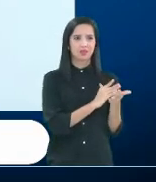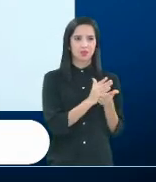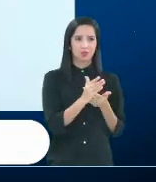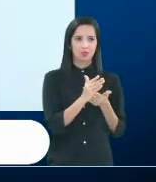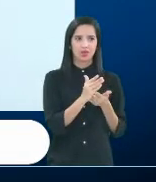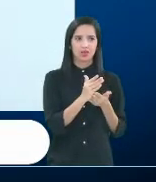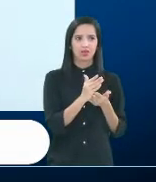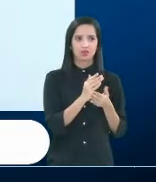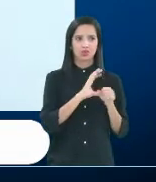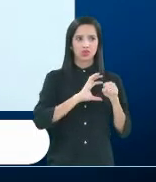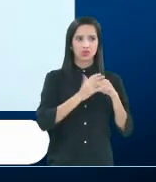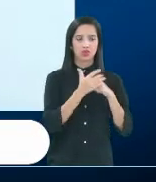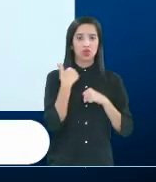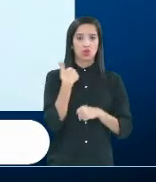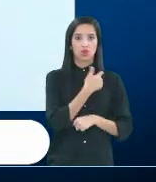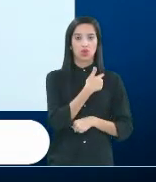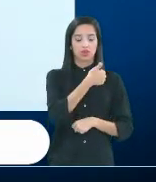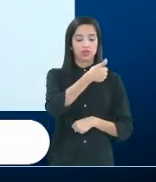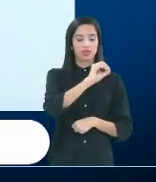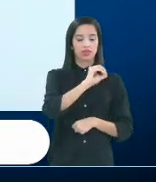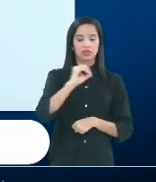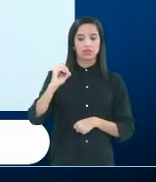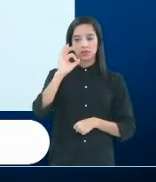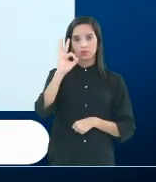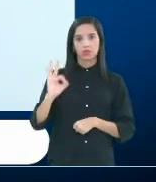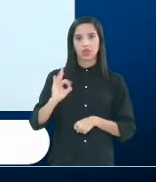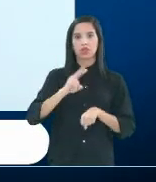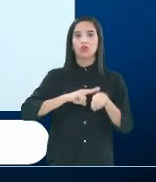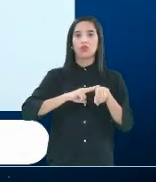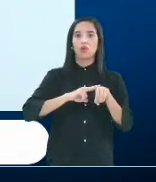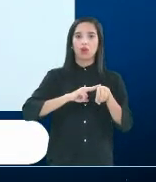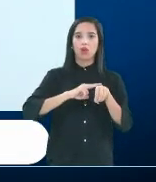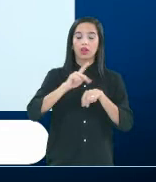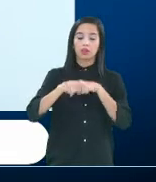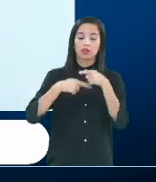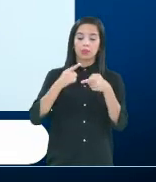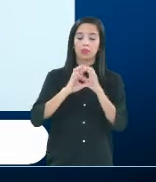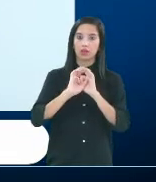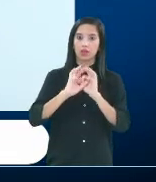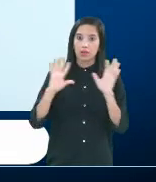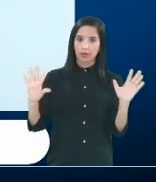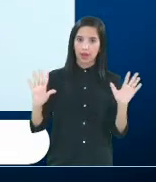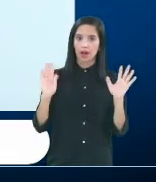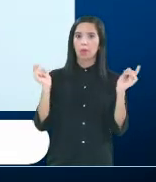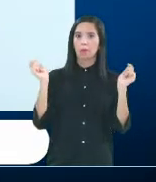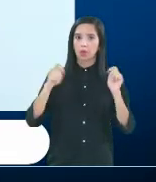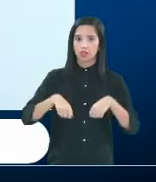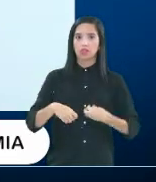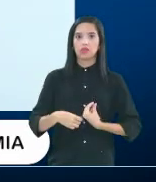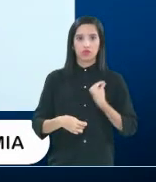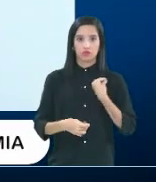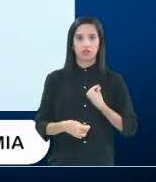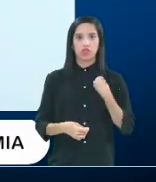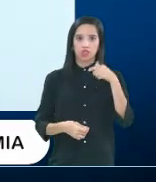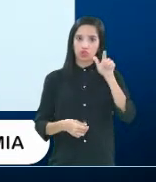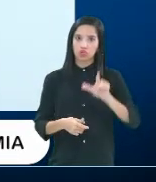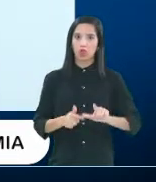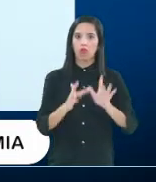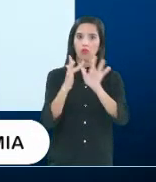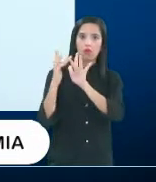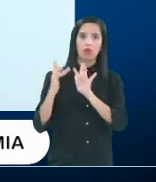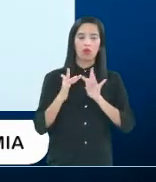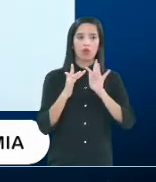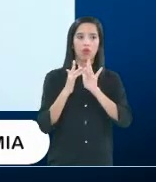100% online, depois que foi liberado para as clínicas voltarem, a gente voltou para o